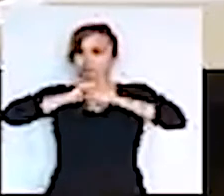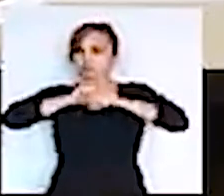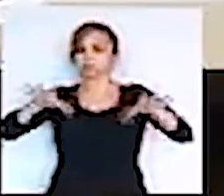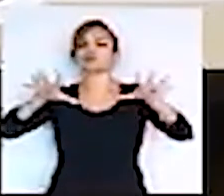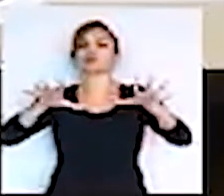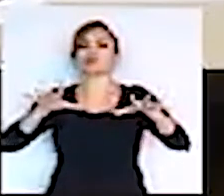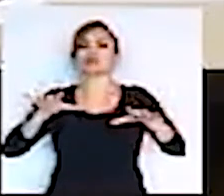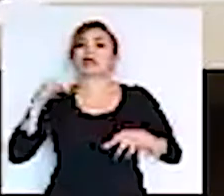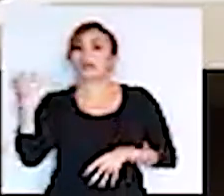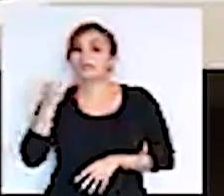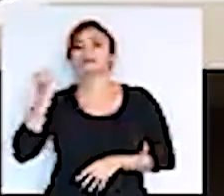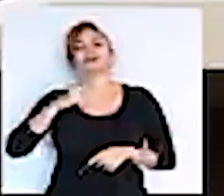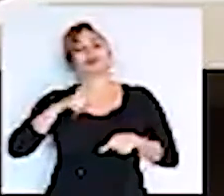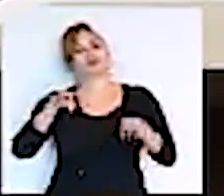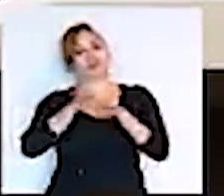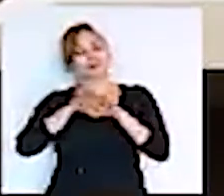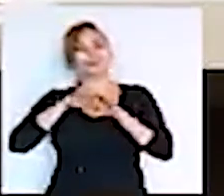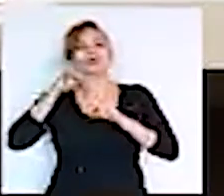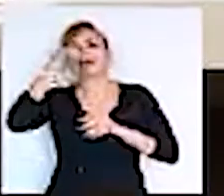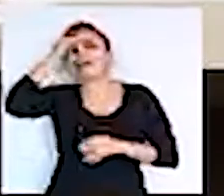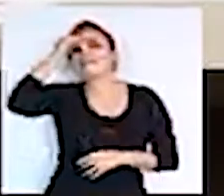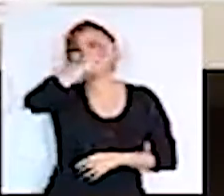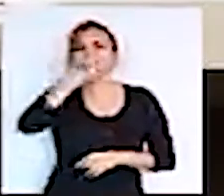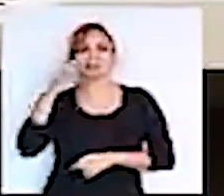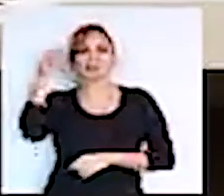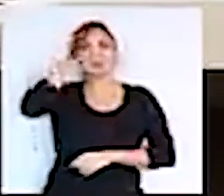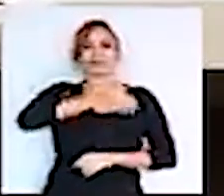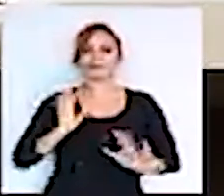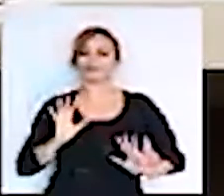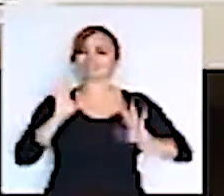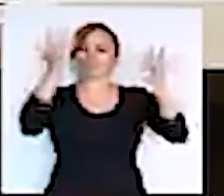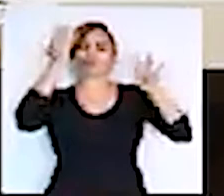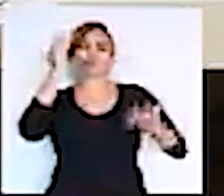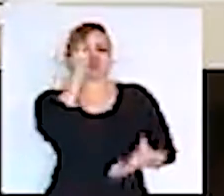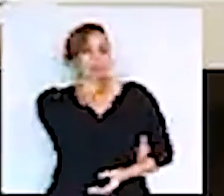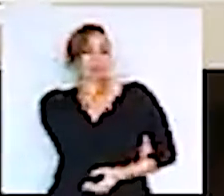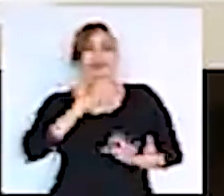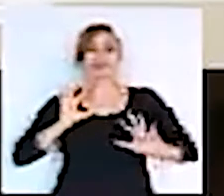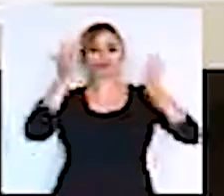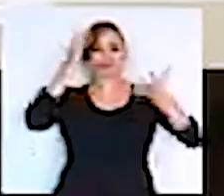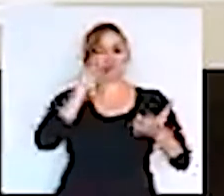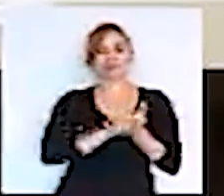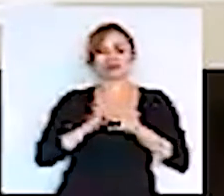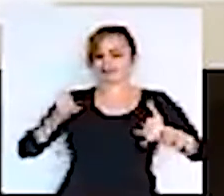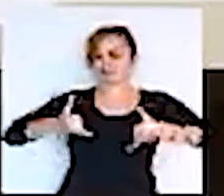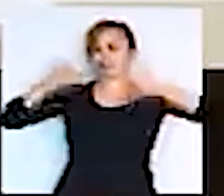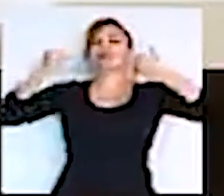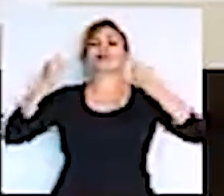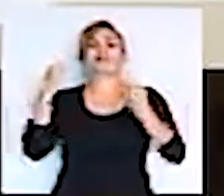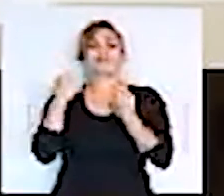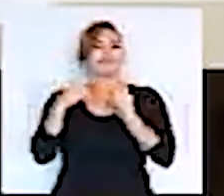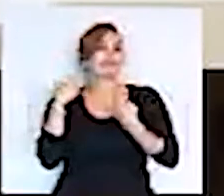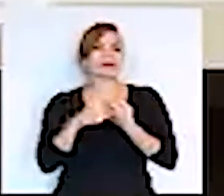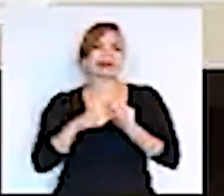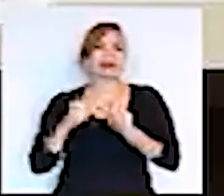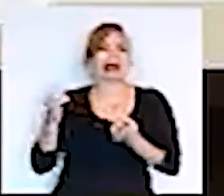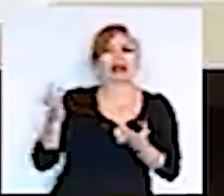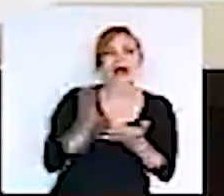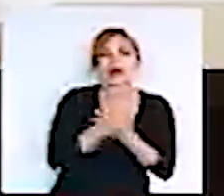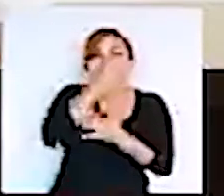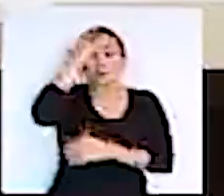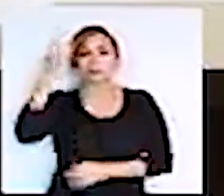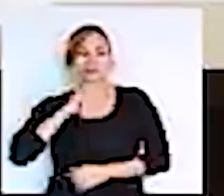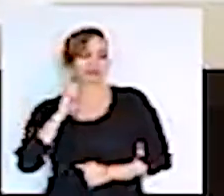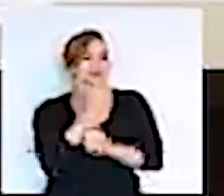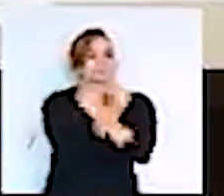tem um batizado para ir, um casamento, evite ir a batizados, casamentos, aniversários, a essas festas, porque ali as pessoas se abraçam, se cumprimentam,